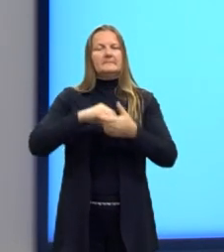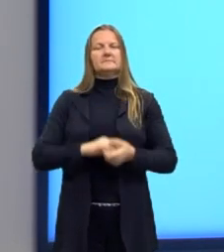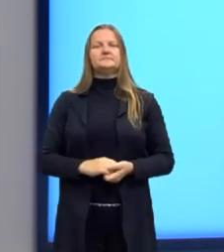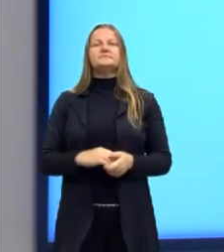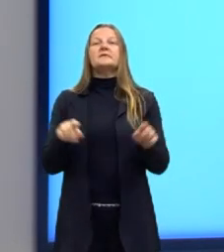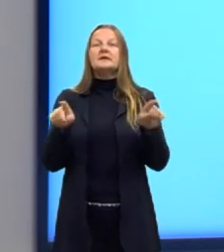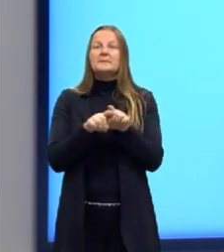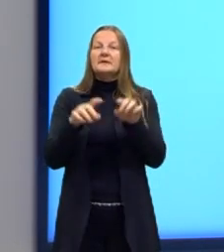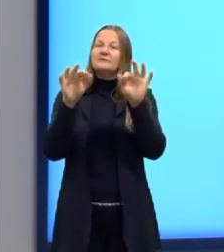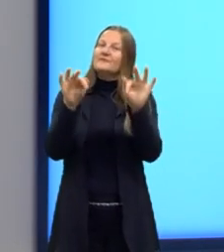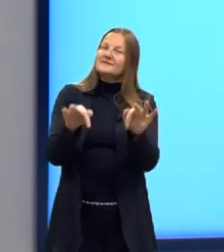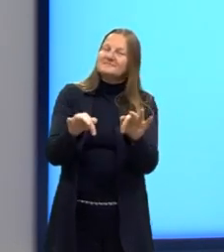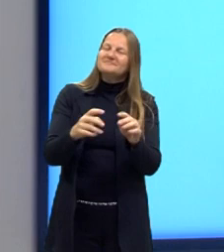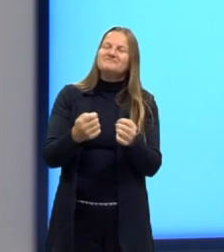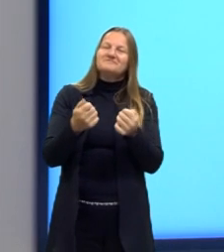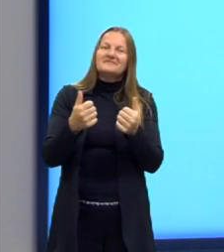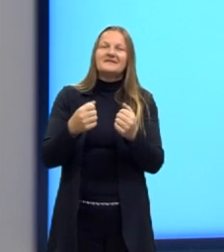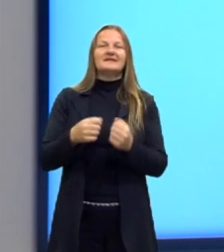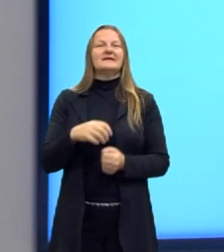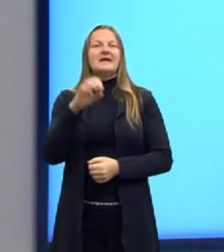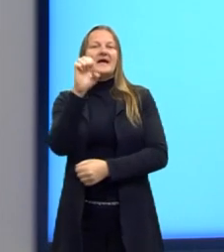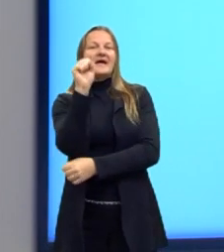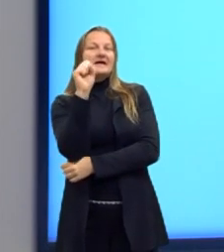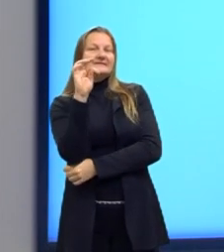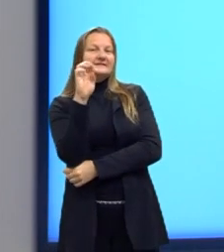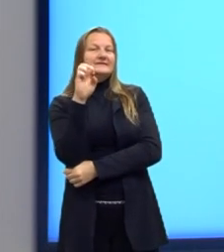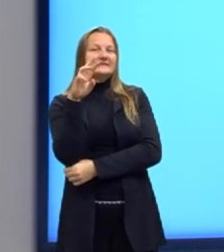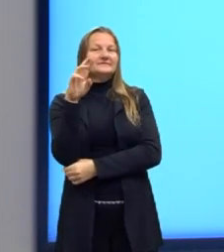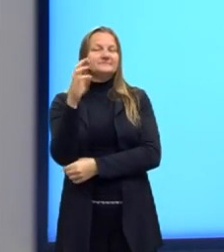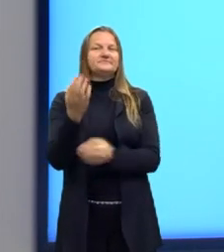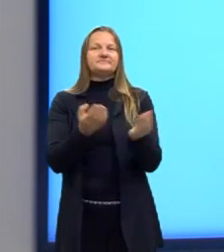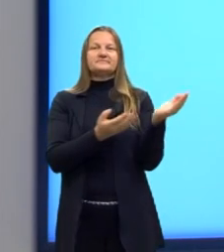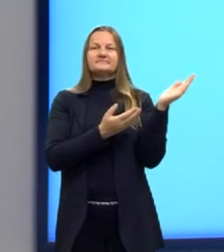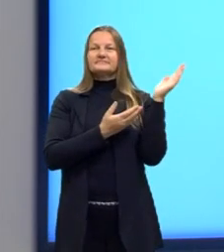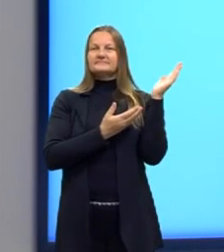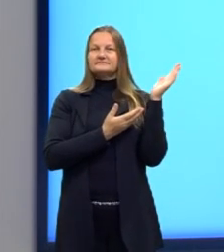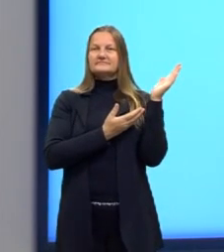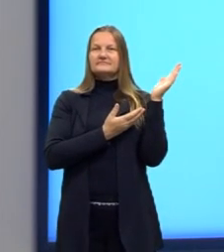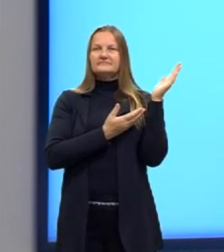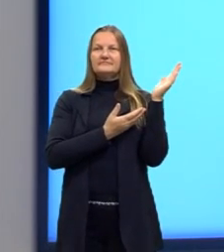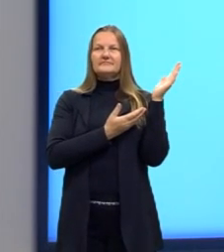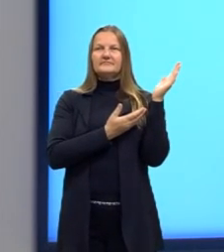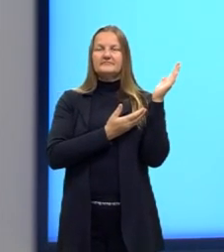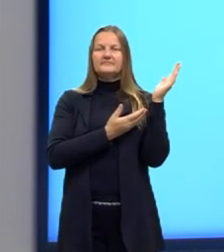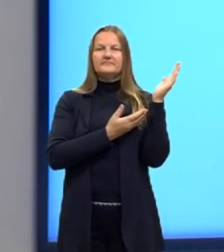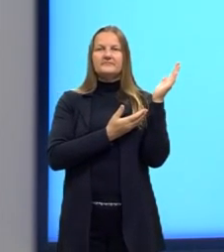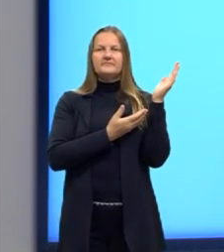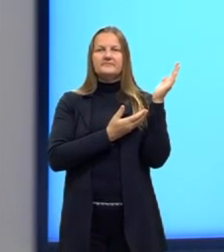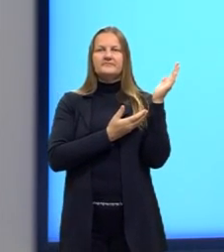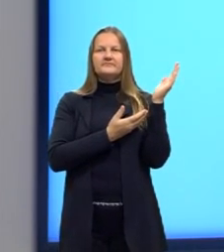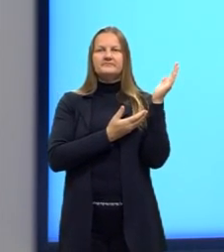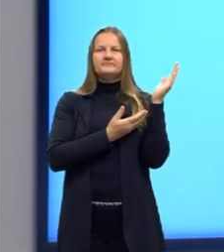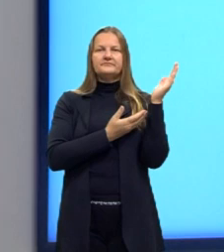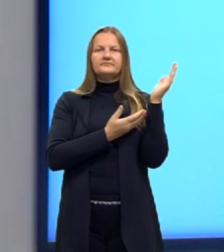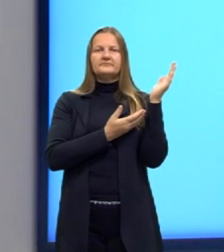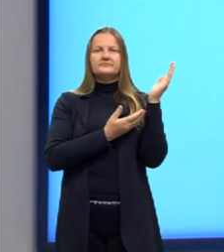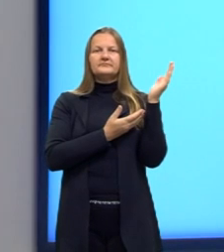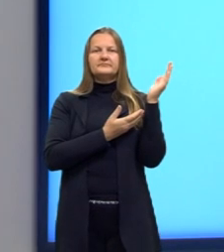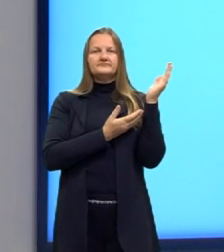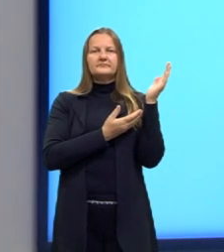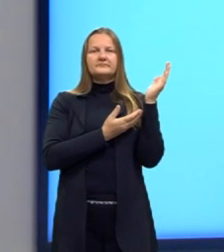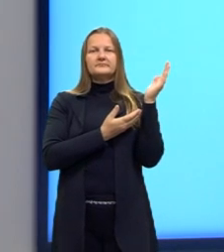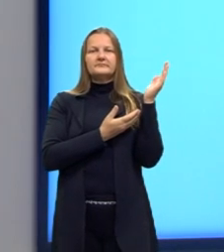E por fim, os ésteres, né, dos compostos orgânicos que nós vamos ver hoje,